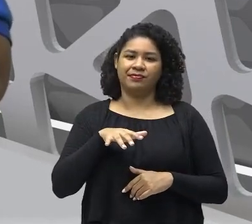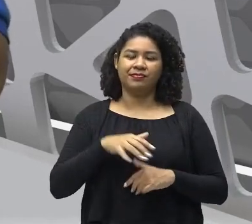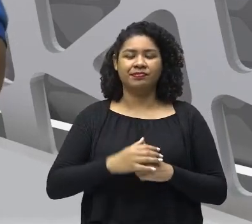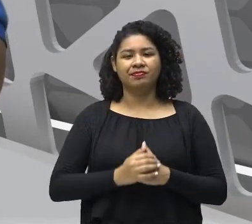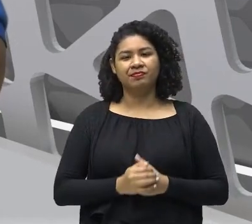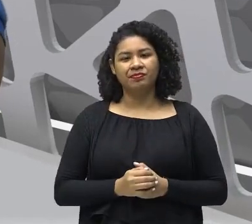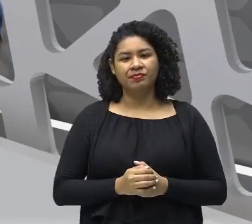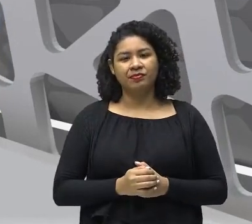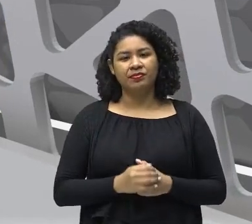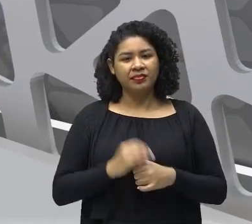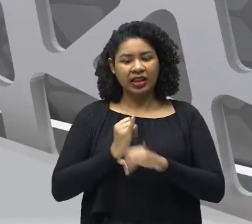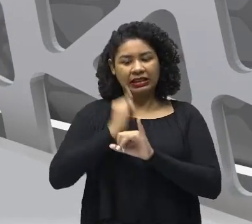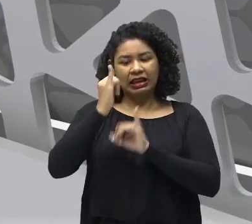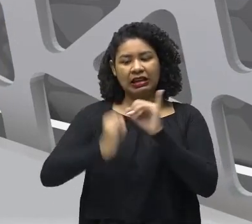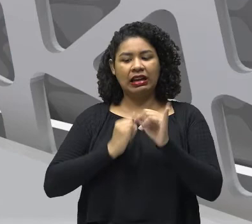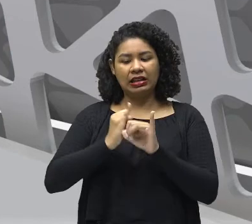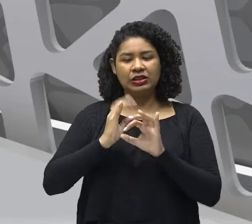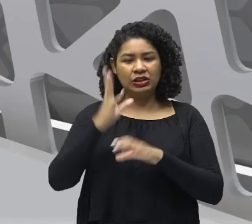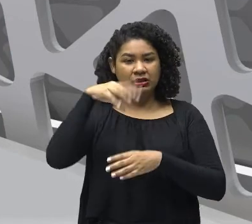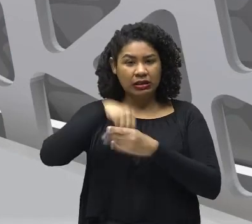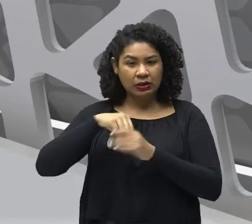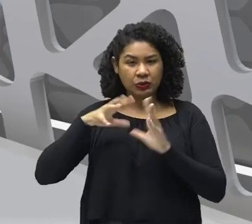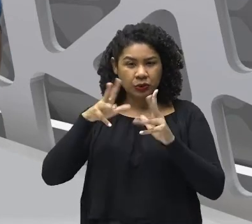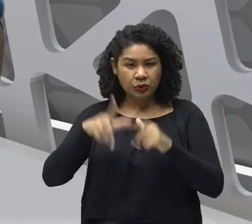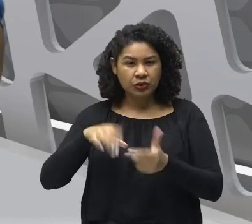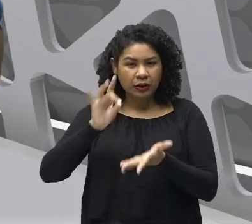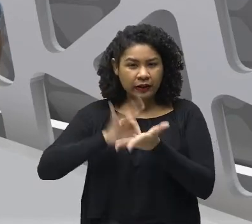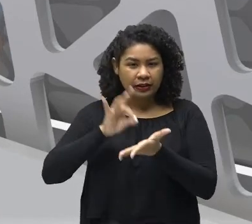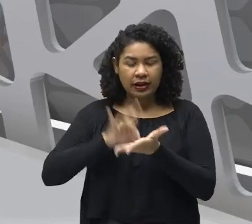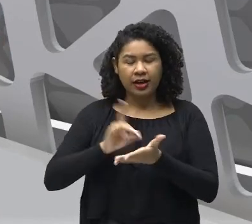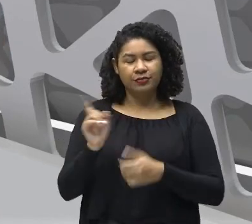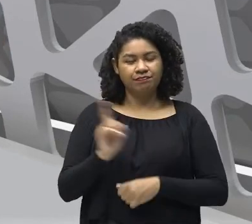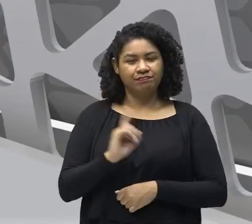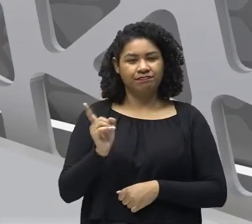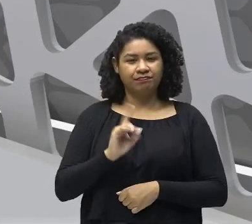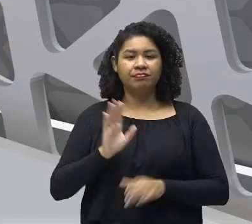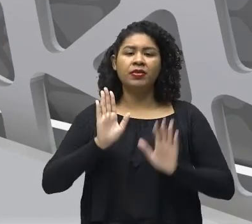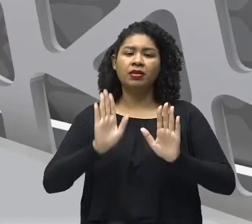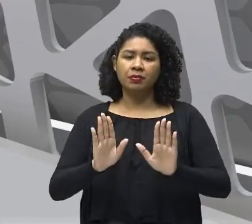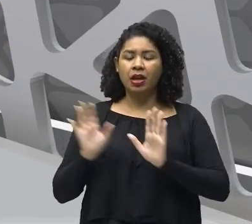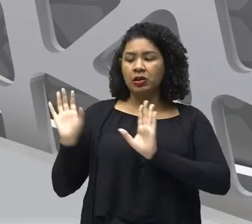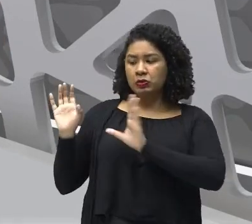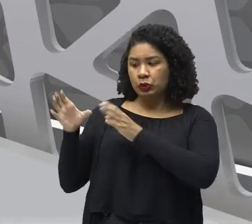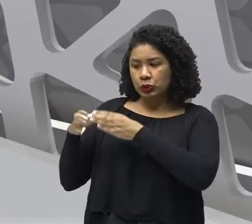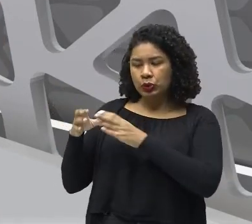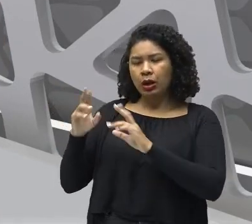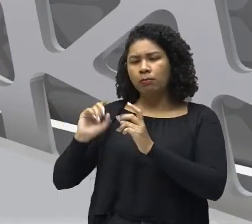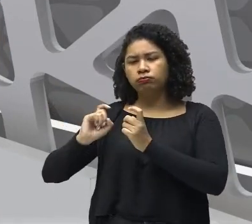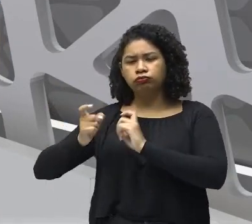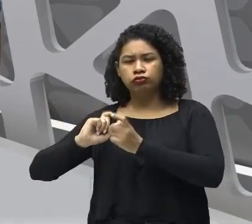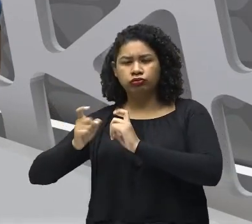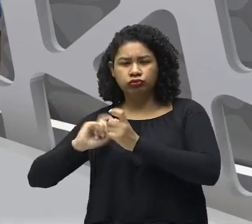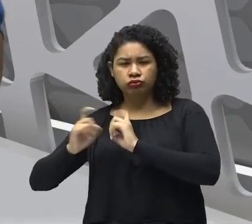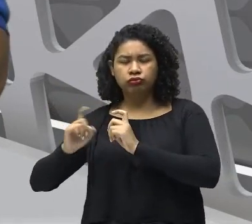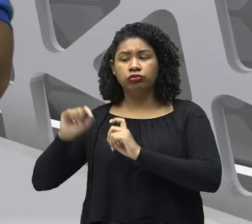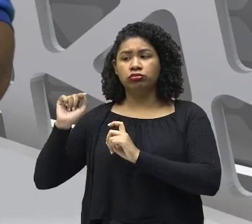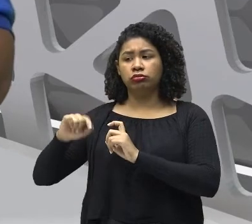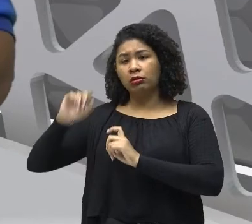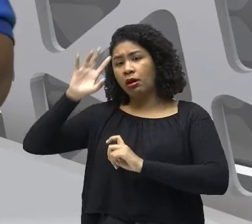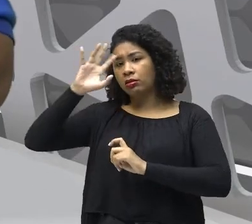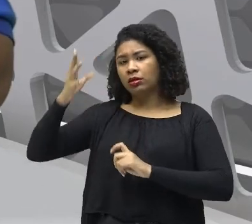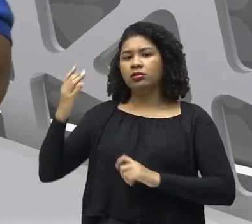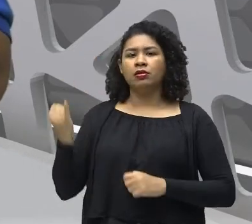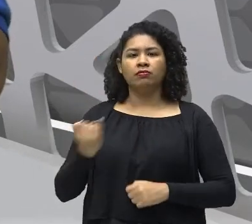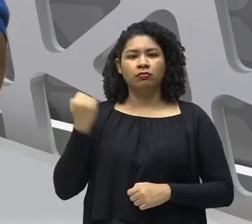Ok? Mas, no final das contas, A realização do Conselho de Trento E as decisões que serão tomadas Serão importantes